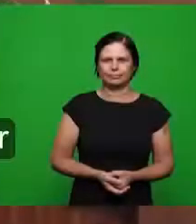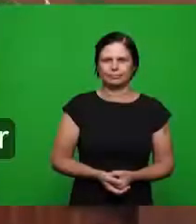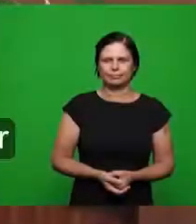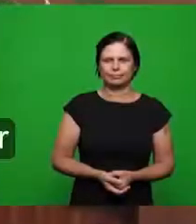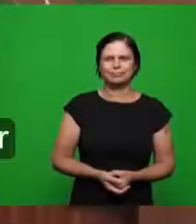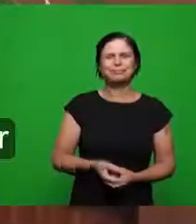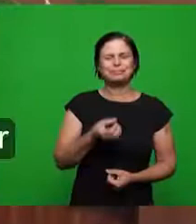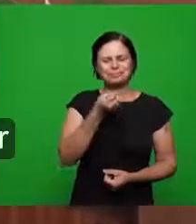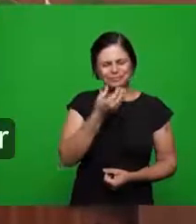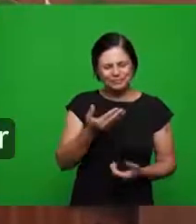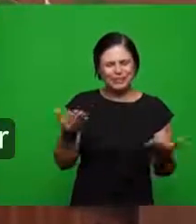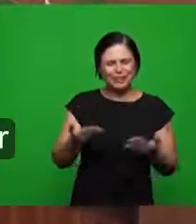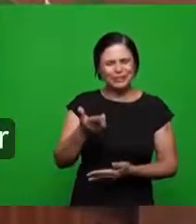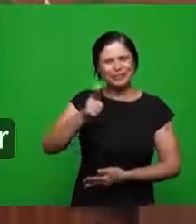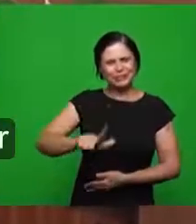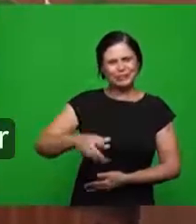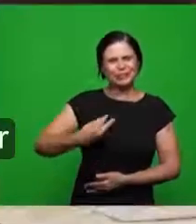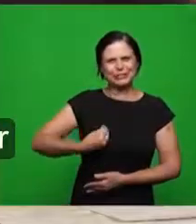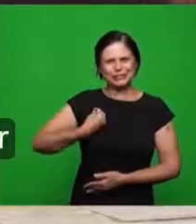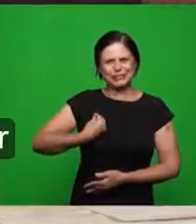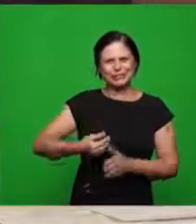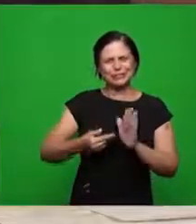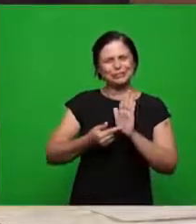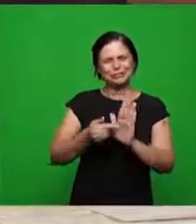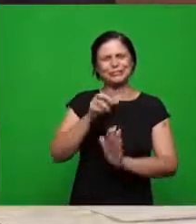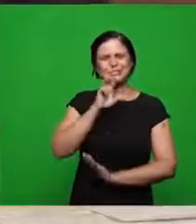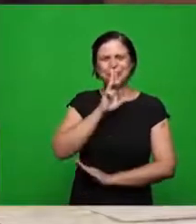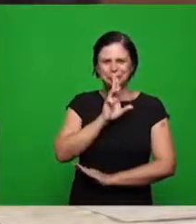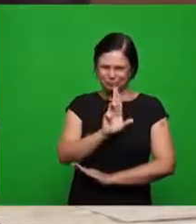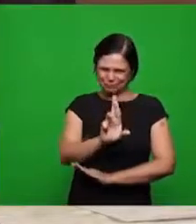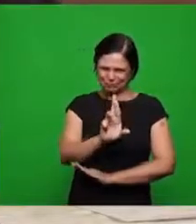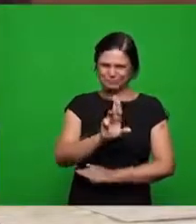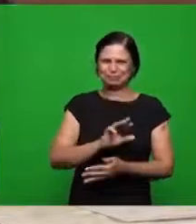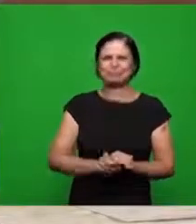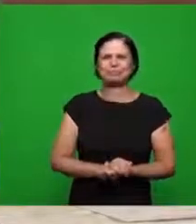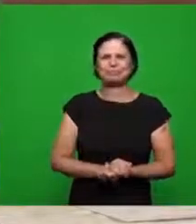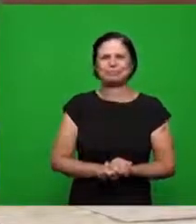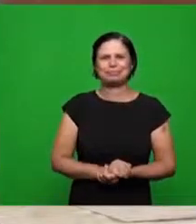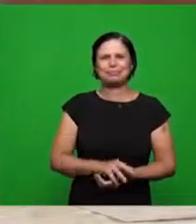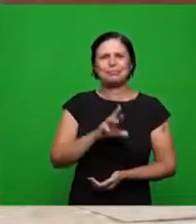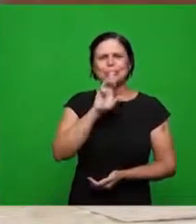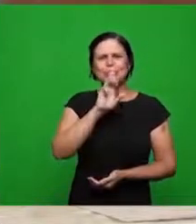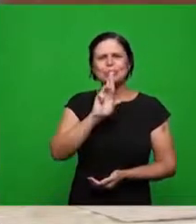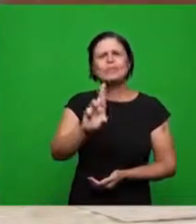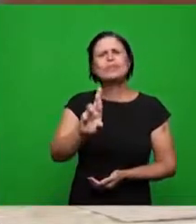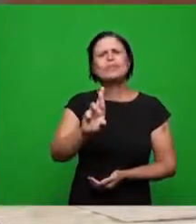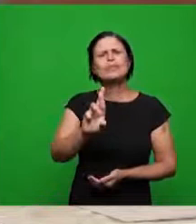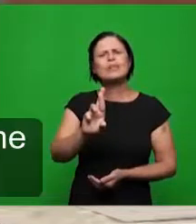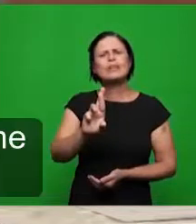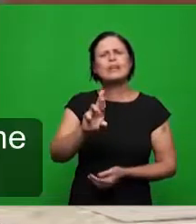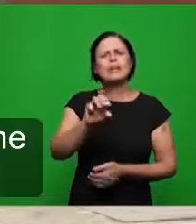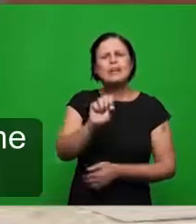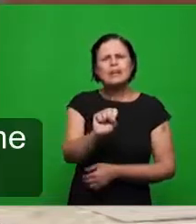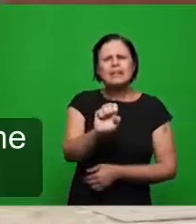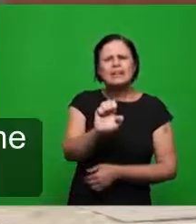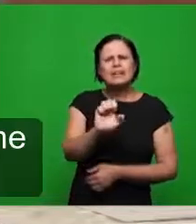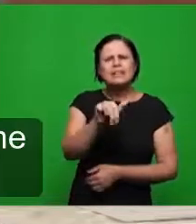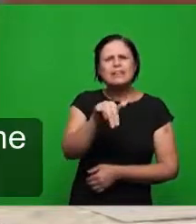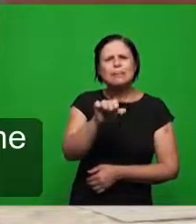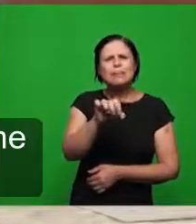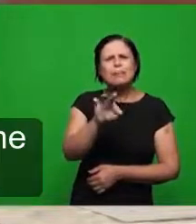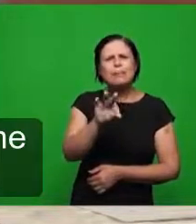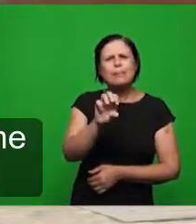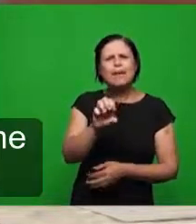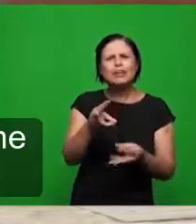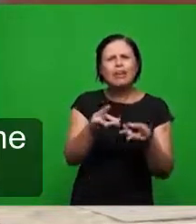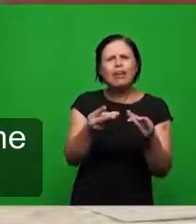bem irmãos retornamos aqui já com a resposta às perguntas é a resposta de quando se deu a morte da semente